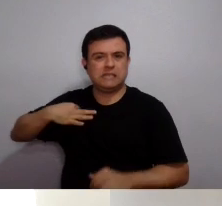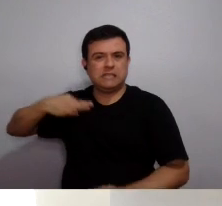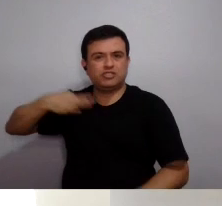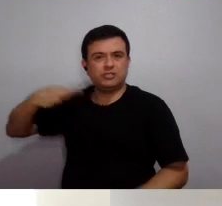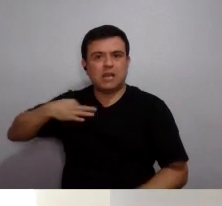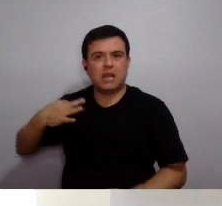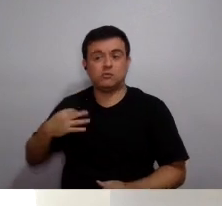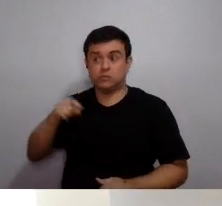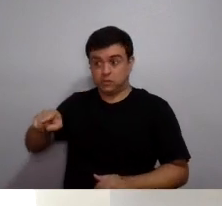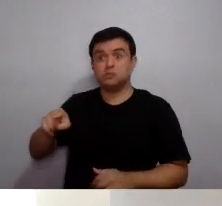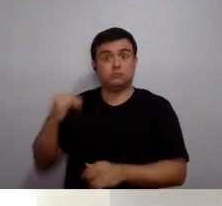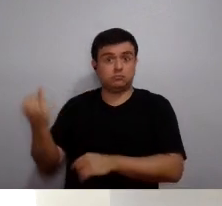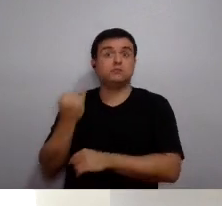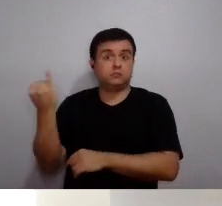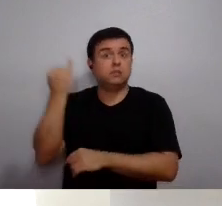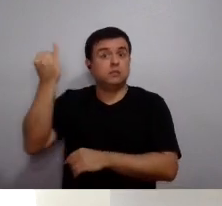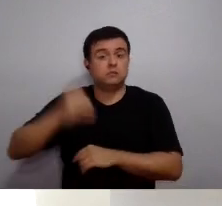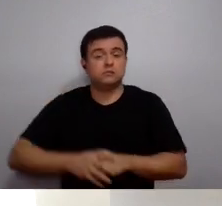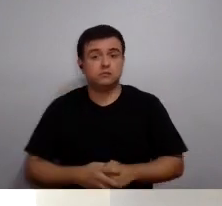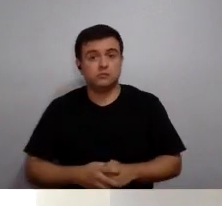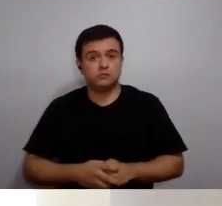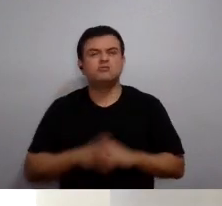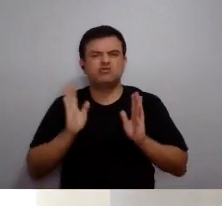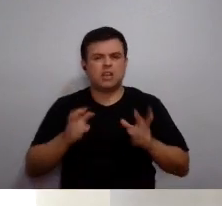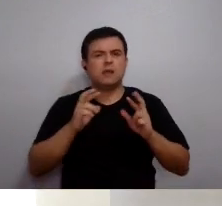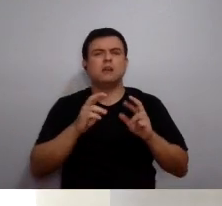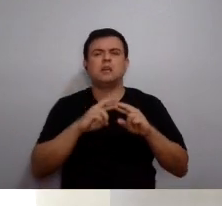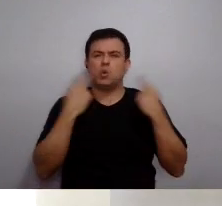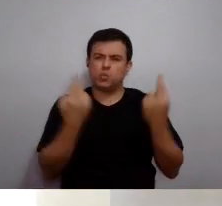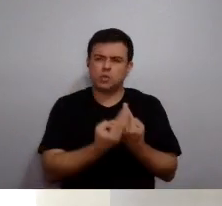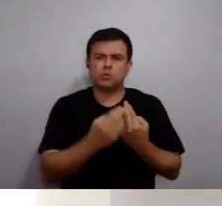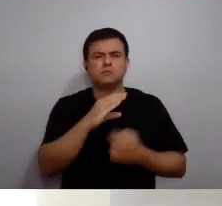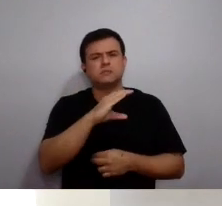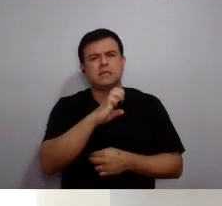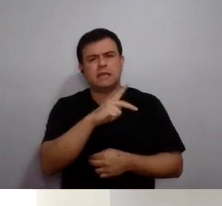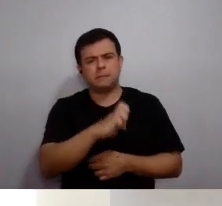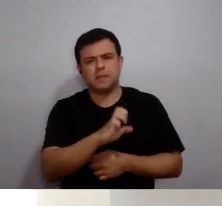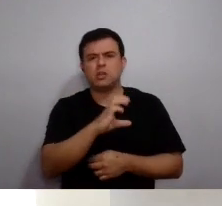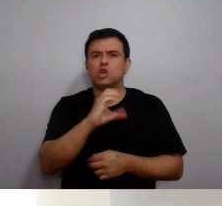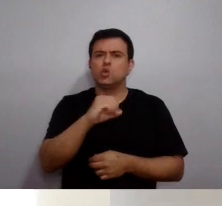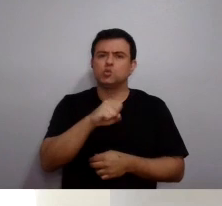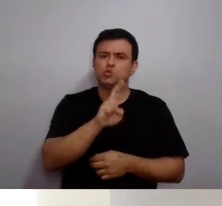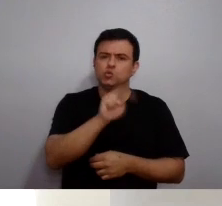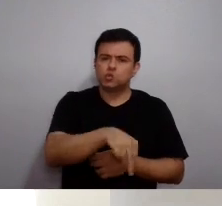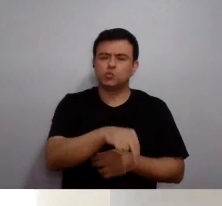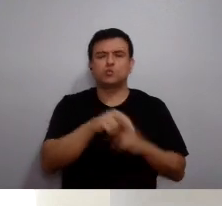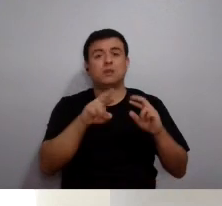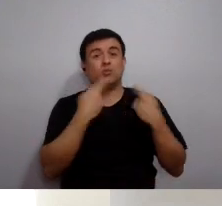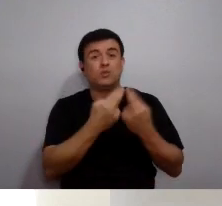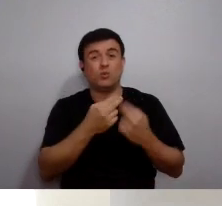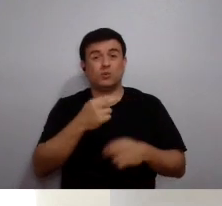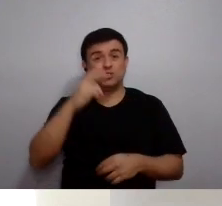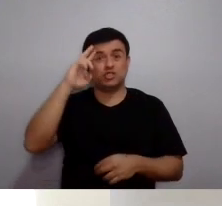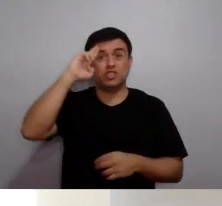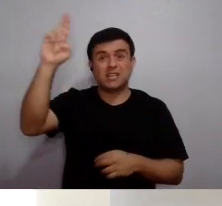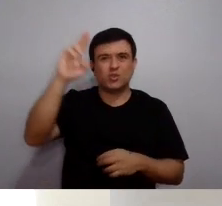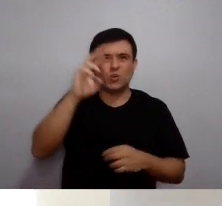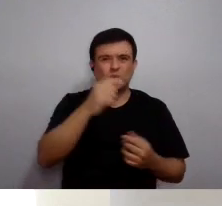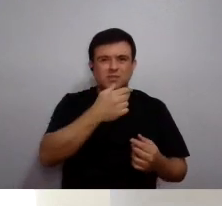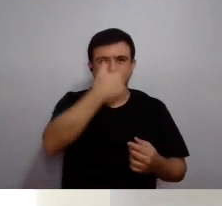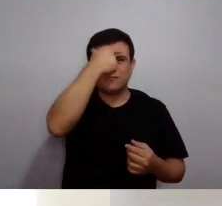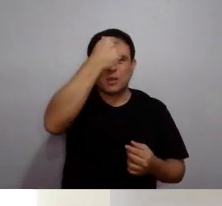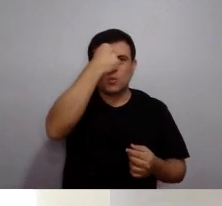aspecto muito relevante, eu tenho participado de reuniões do CEP, do CONSUM, reuniões para os diretores e a